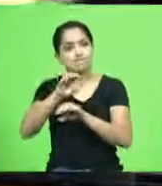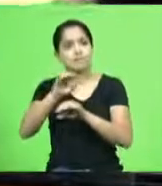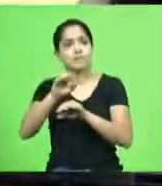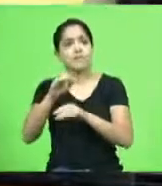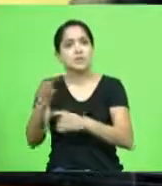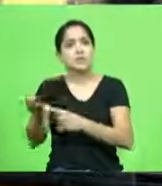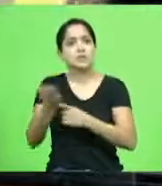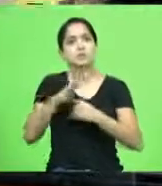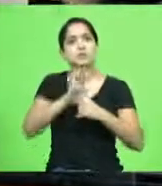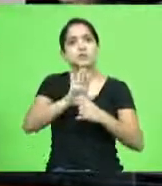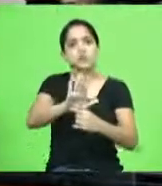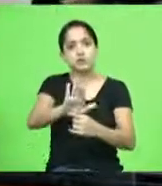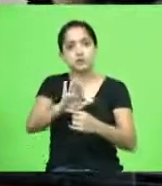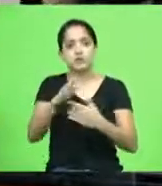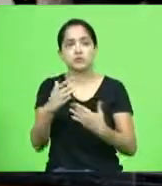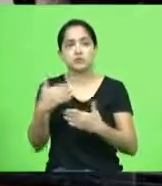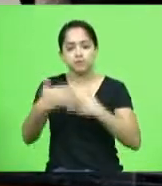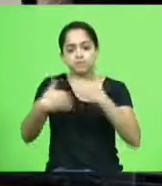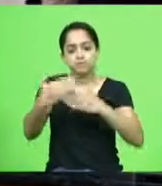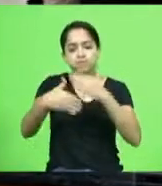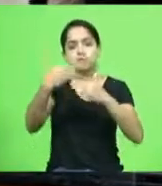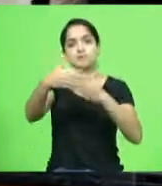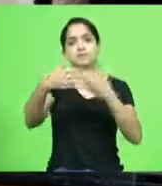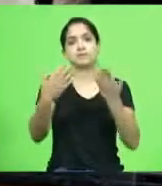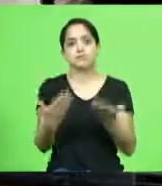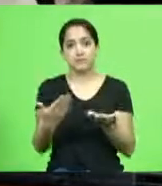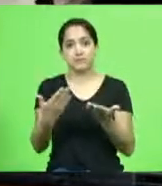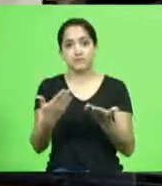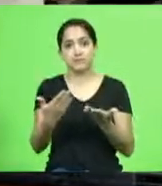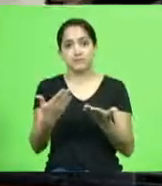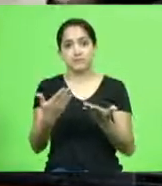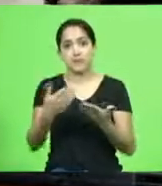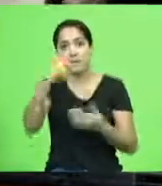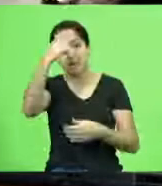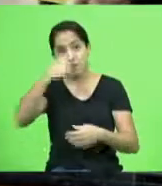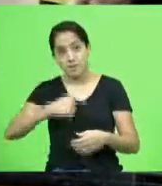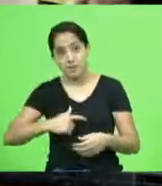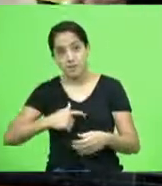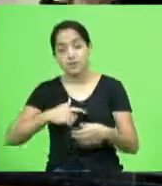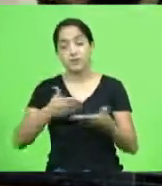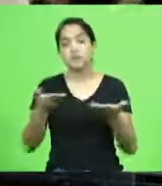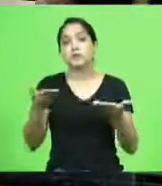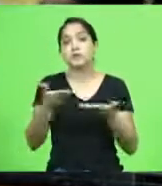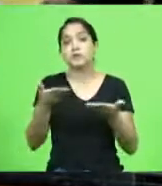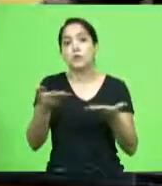para um perfil de vida mas acima de tudo para uma personalidade que hoje